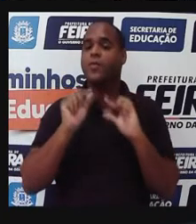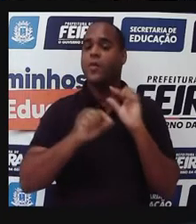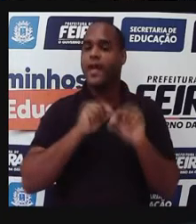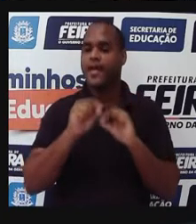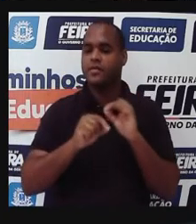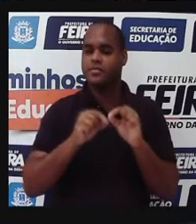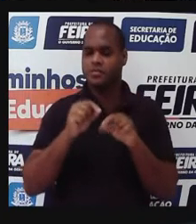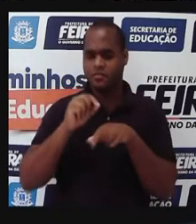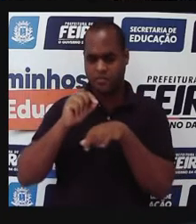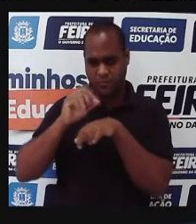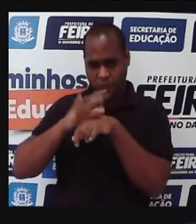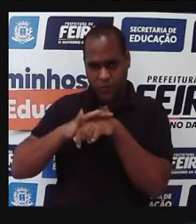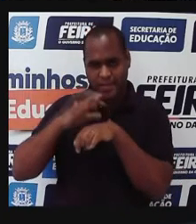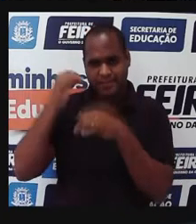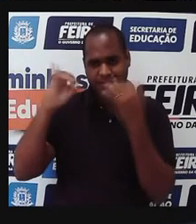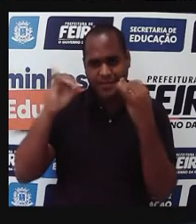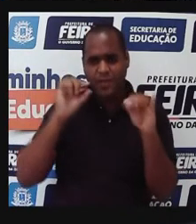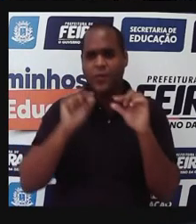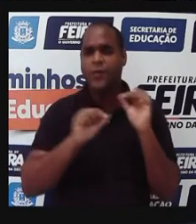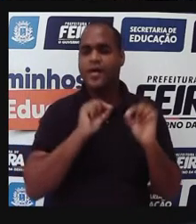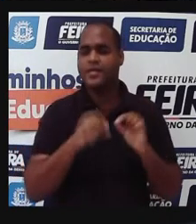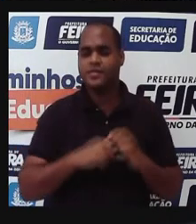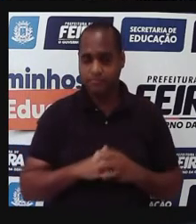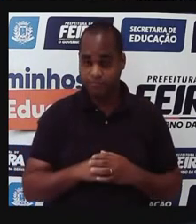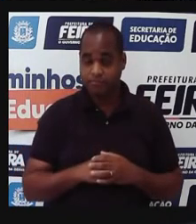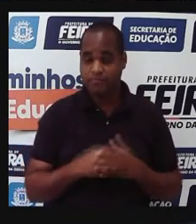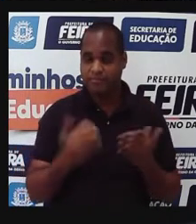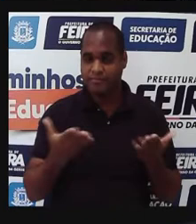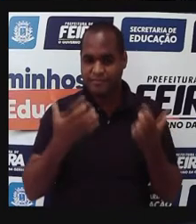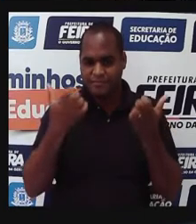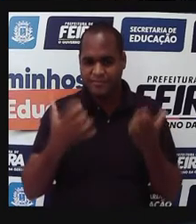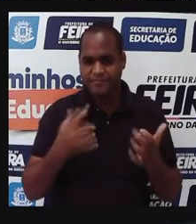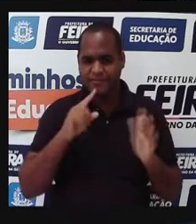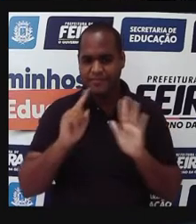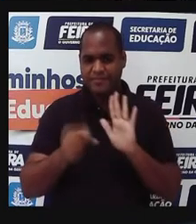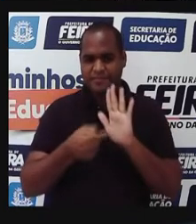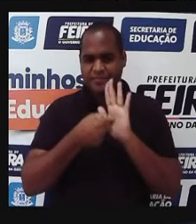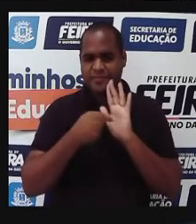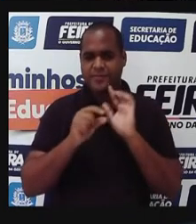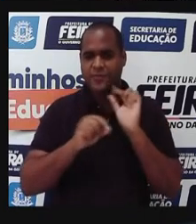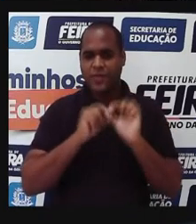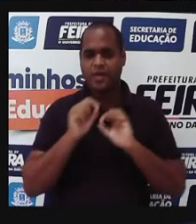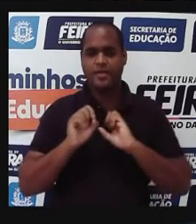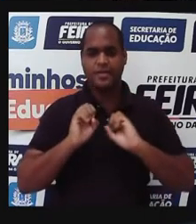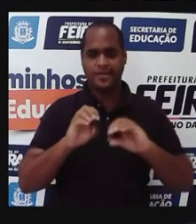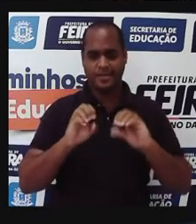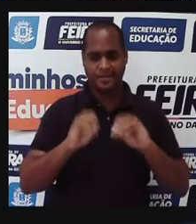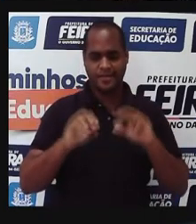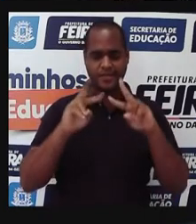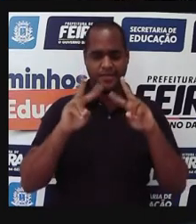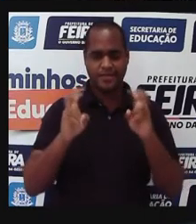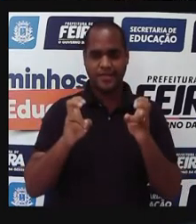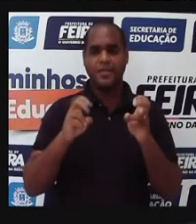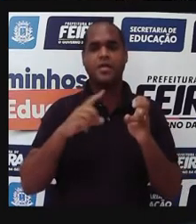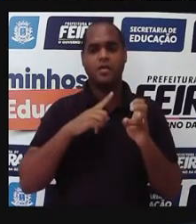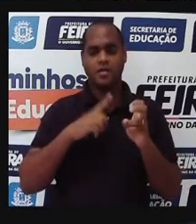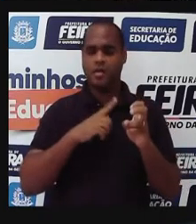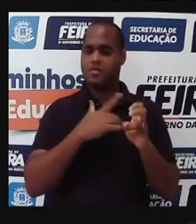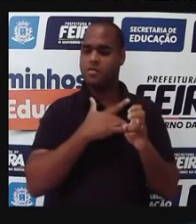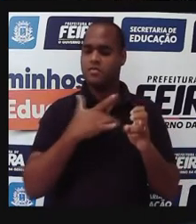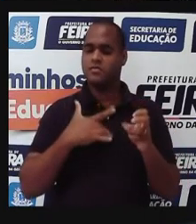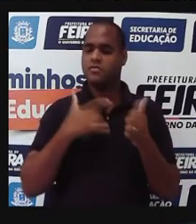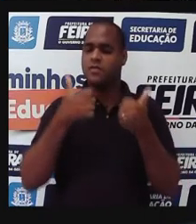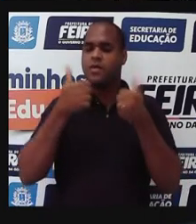negligenciadas e emergentes. Prova objetivos da nossa aula, lembrando que o nosso tema gerador é saúde, né?